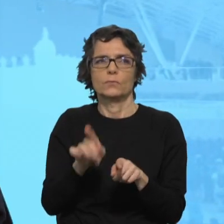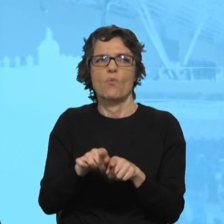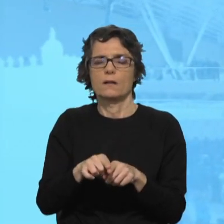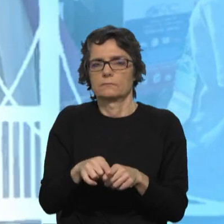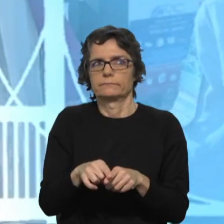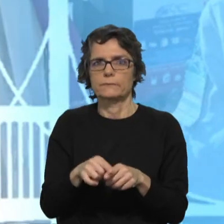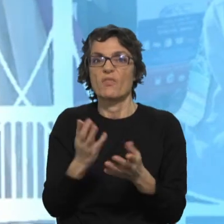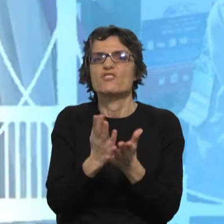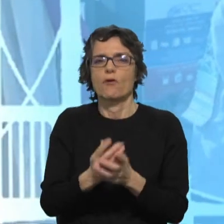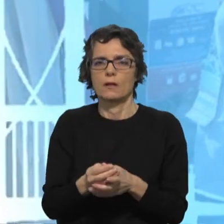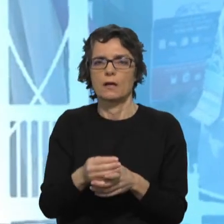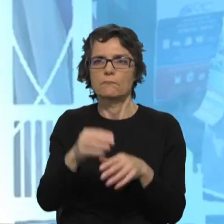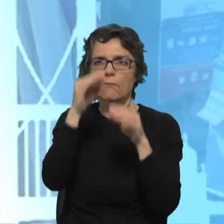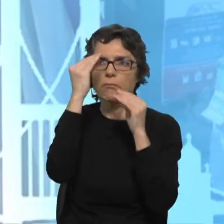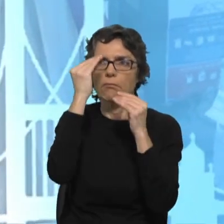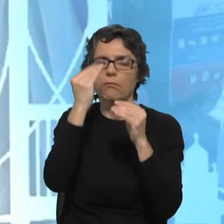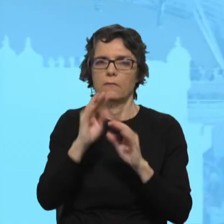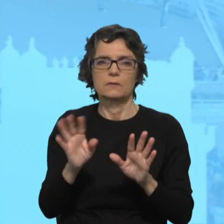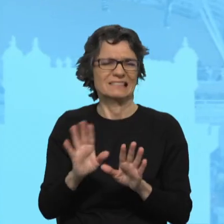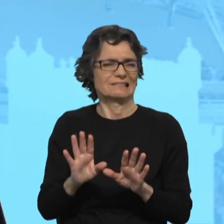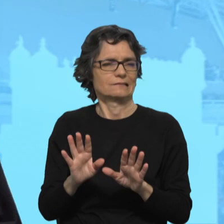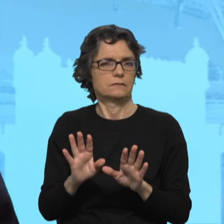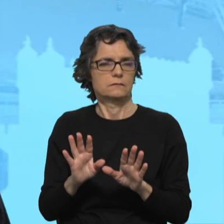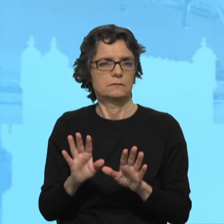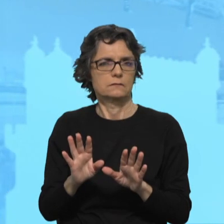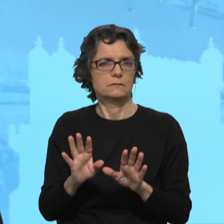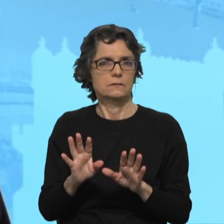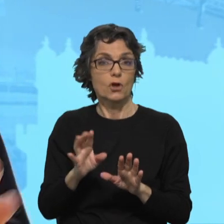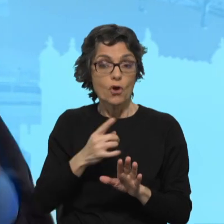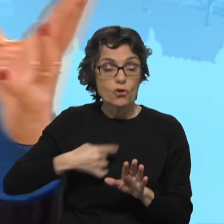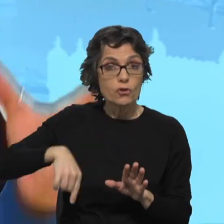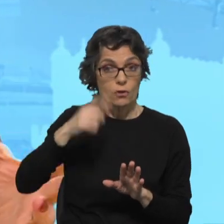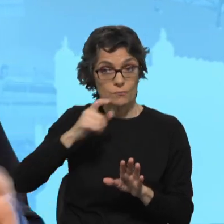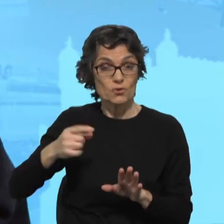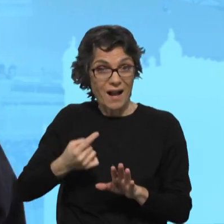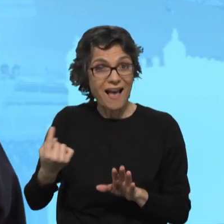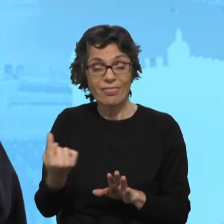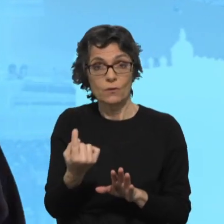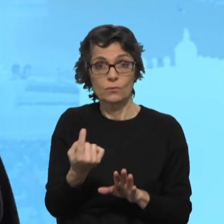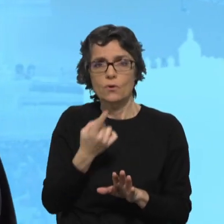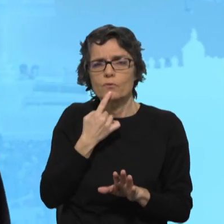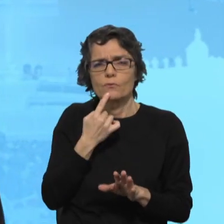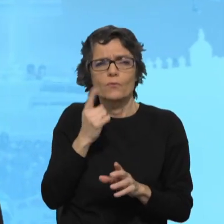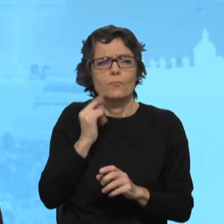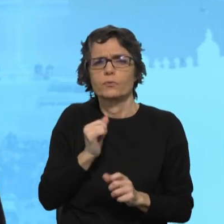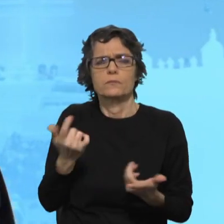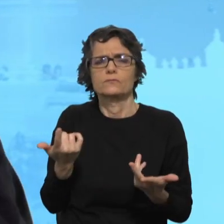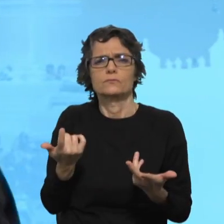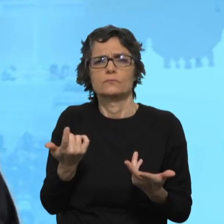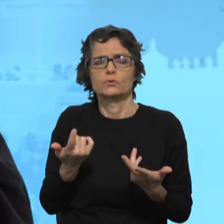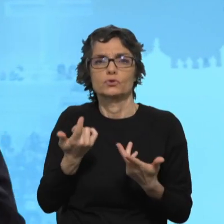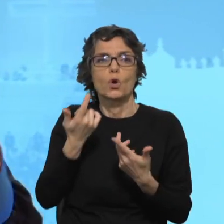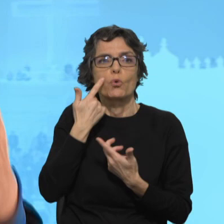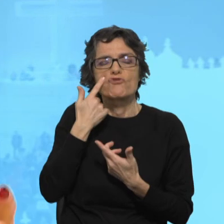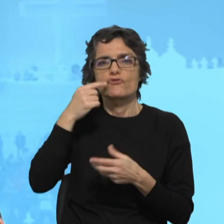com muitas explicações. Nem nós, eleitores, vamos tirar um doutoramento em programas políticos. Não